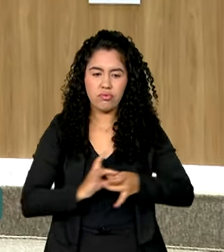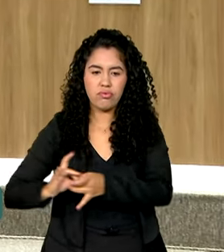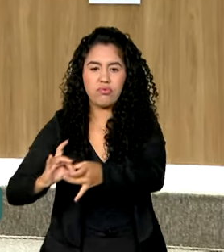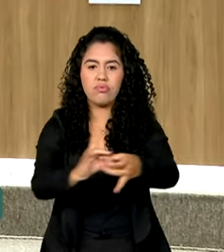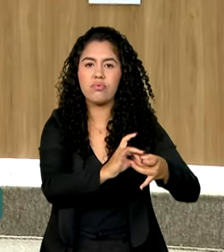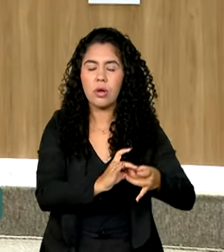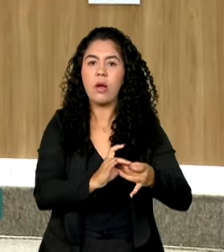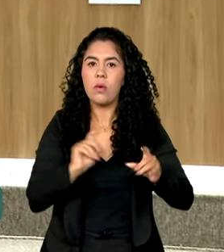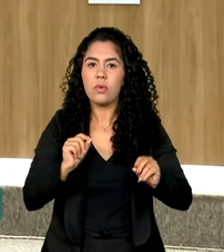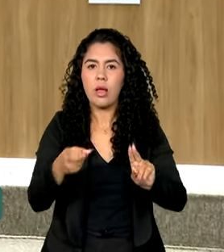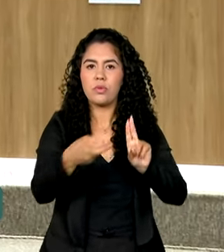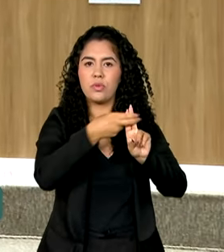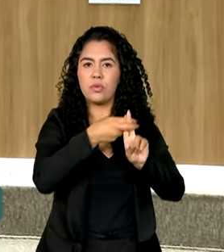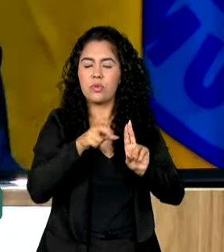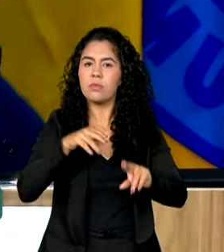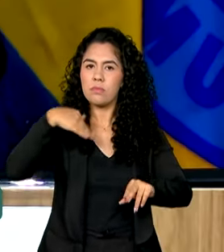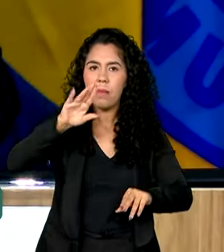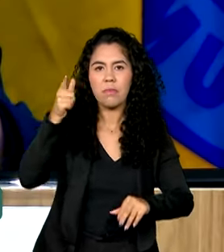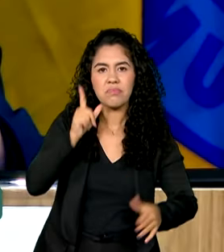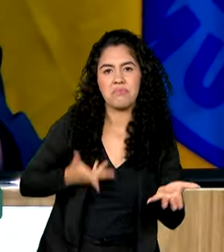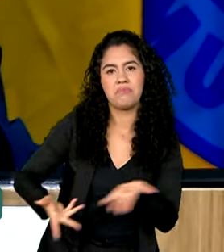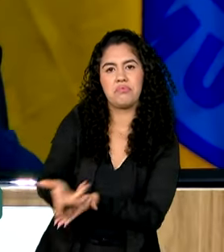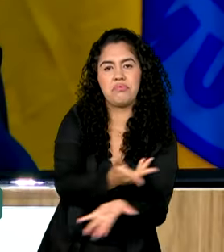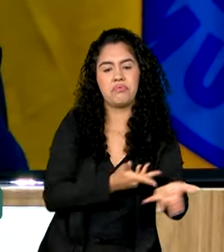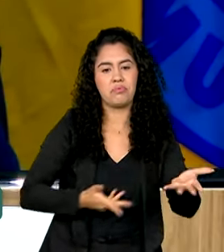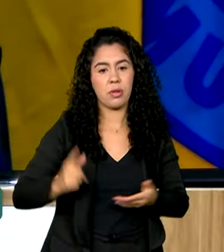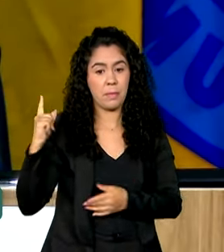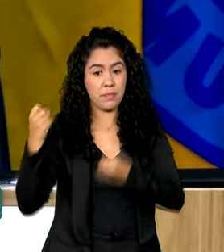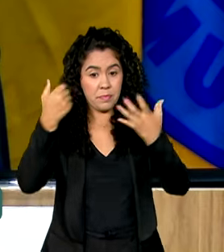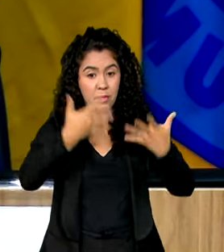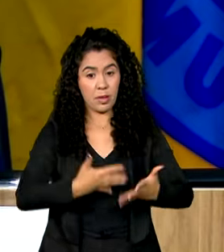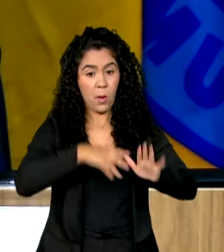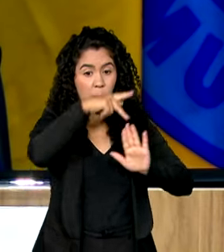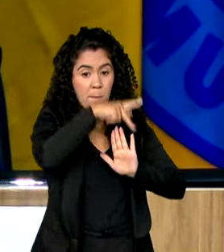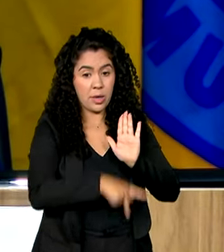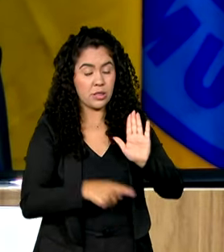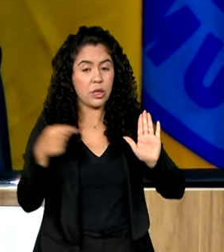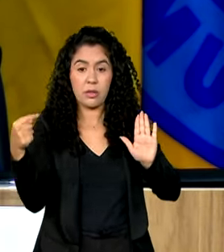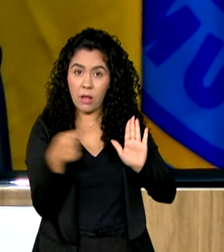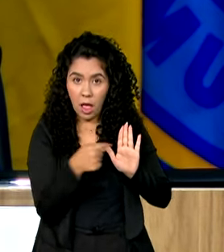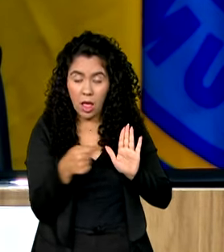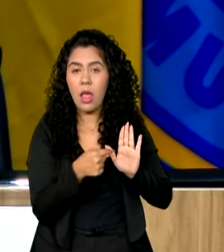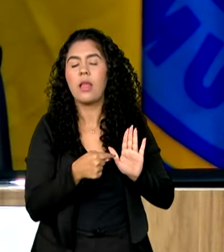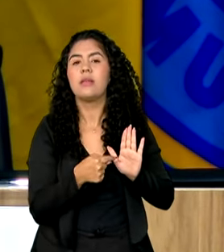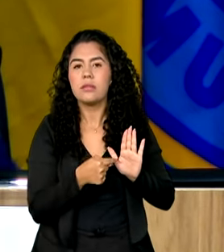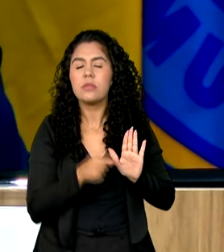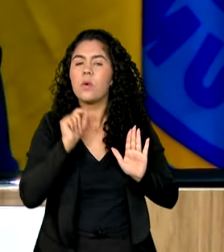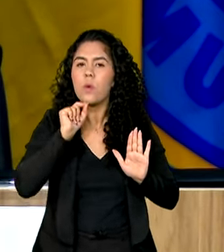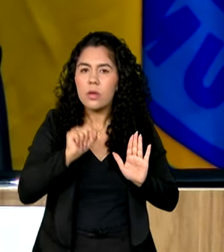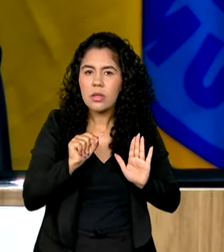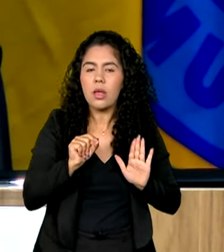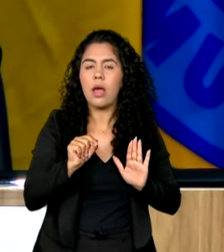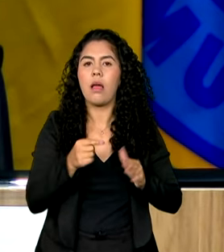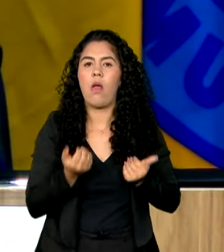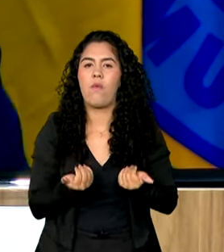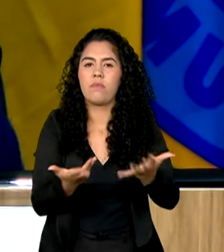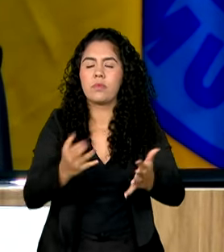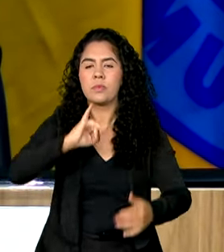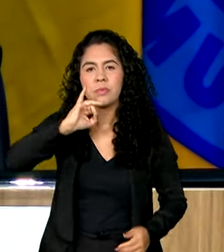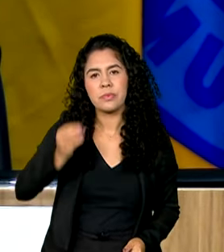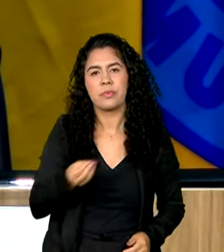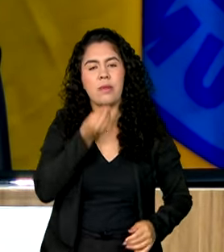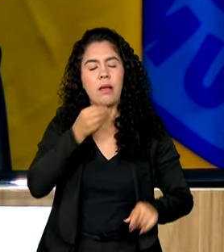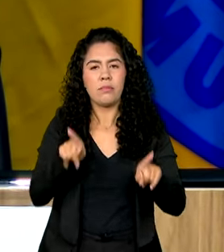saúde mais participativo. Esse projeto, o Mapa Colaborativo dos Movimentos Sociais, ele é oportuno,